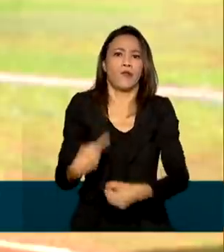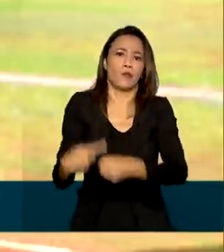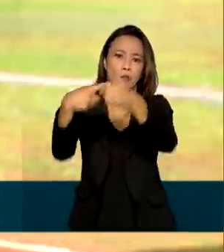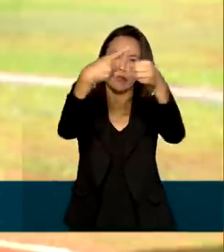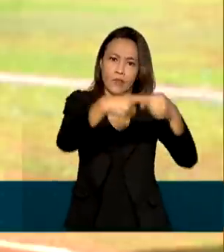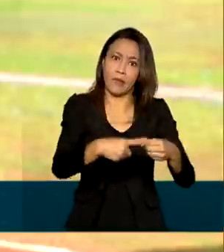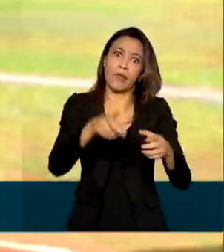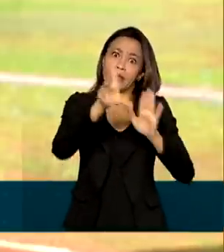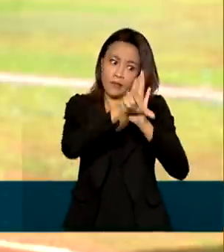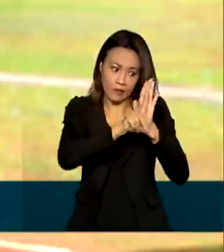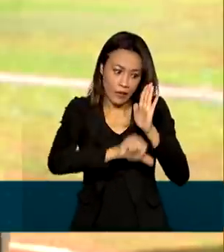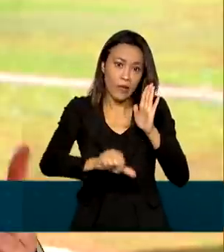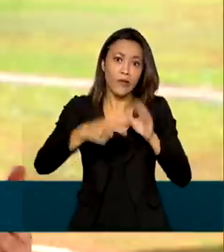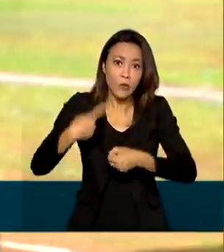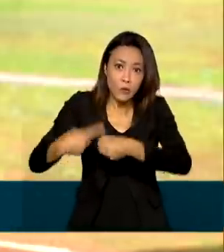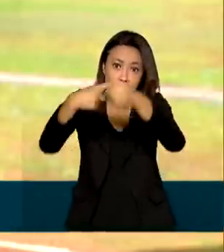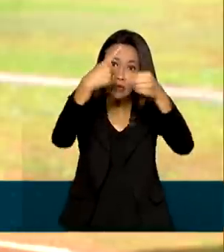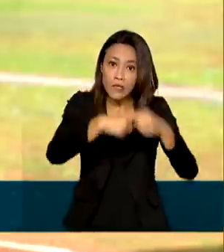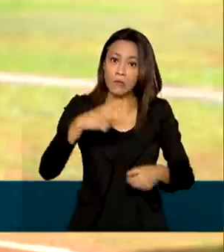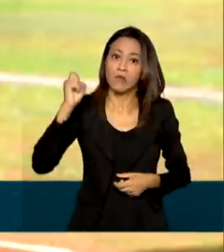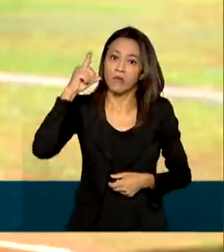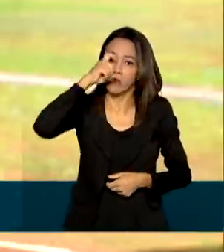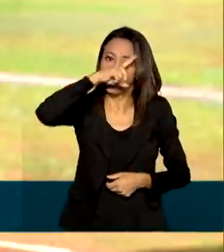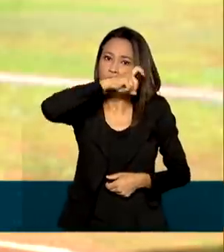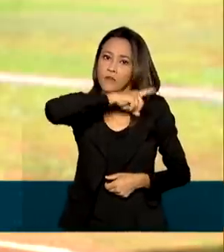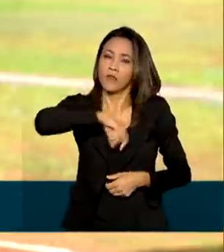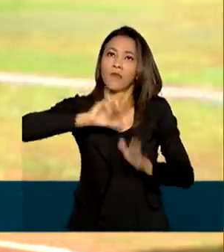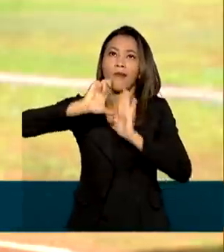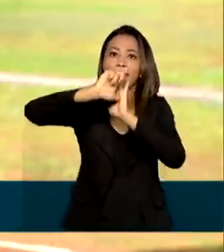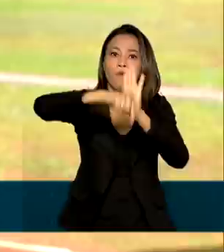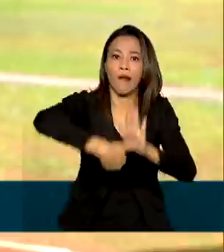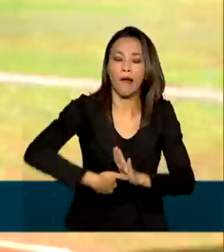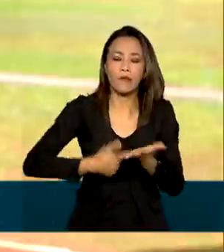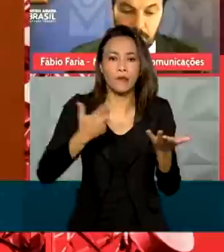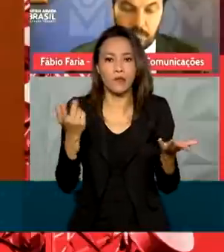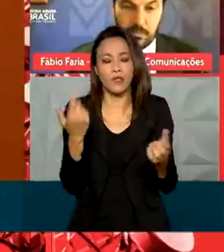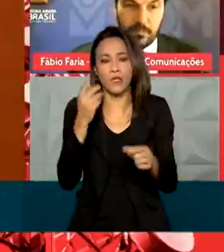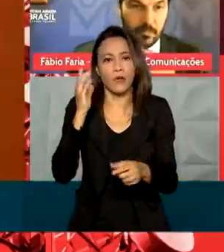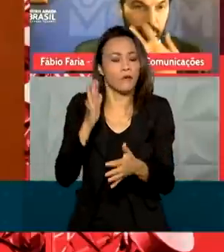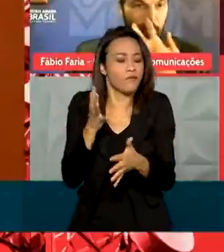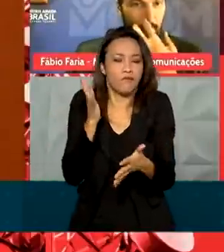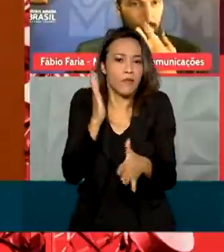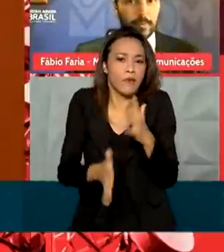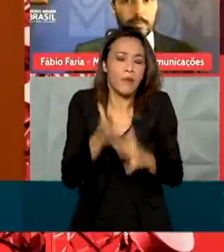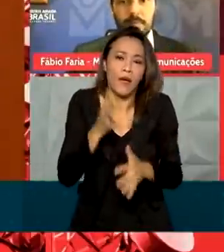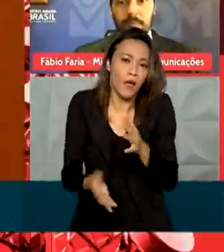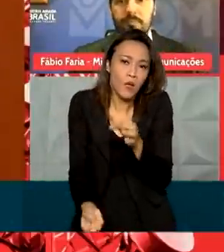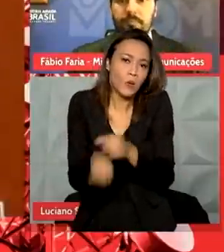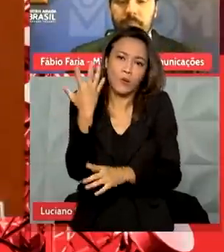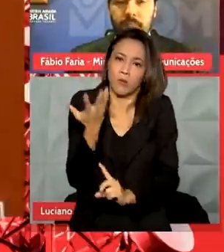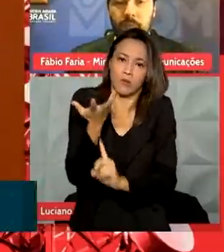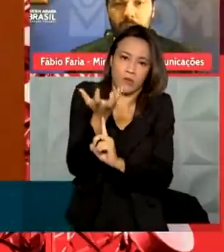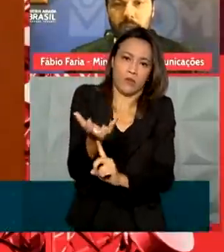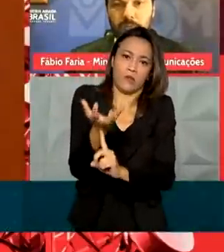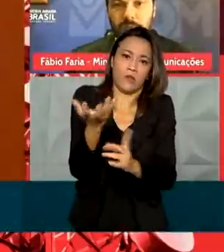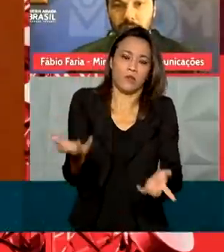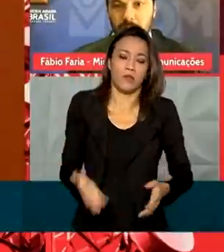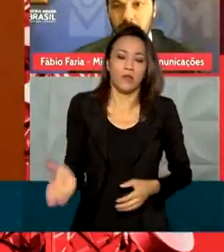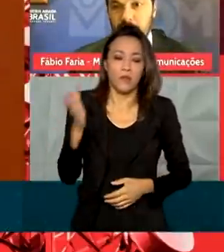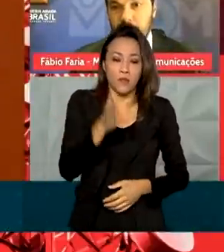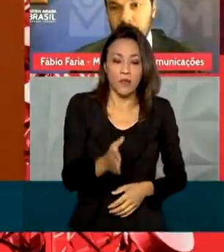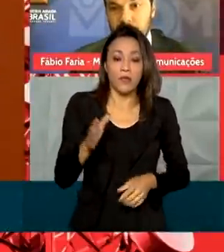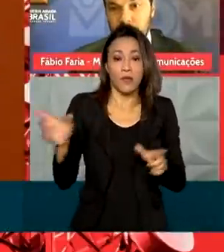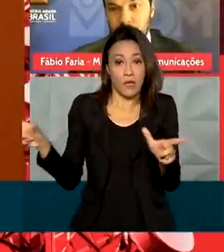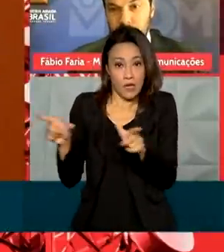em leis municipais rígidas, que atrasam ou impedem que os equipamentos sejam instalados. A Anatel tem feito um trabalho muito estreito